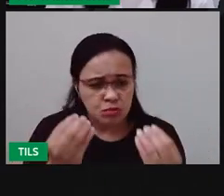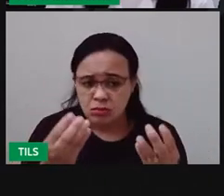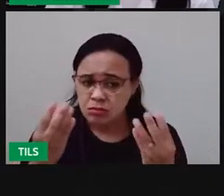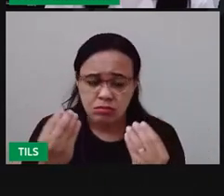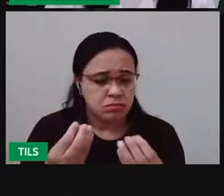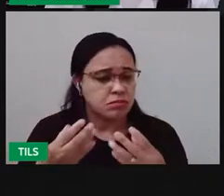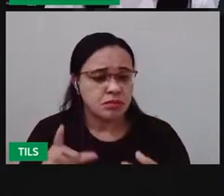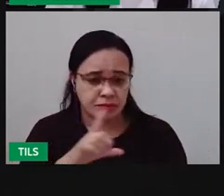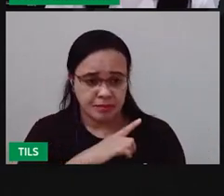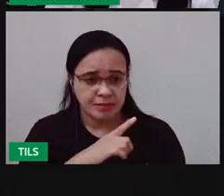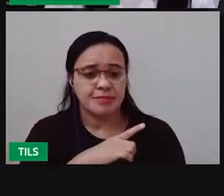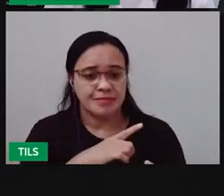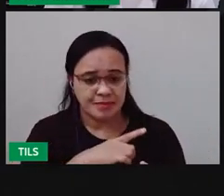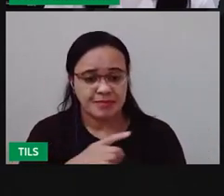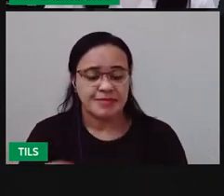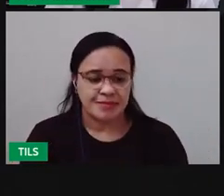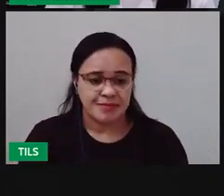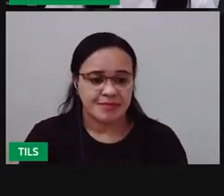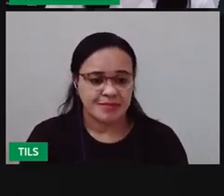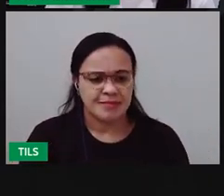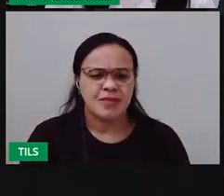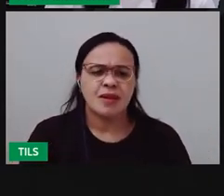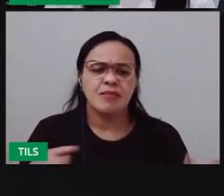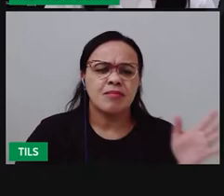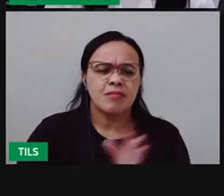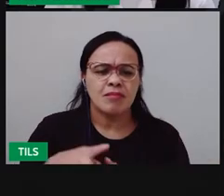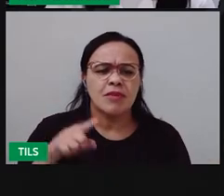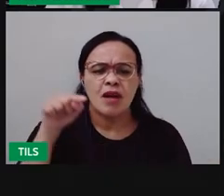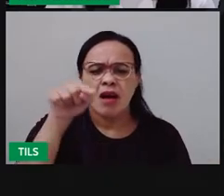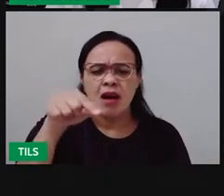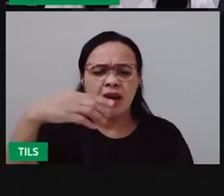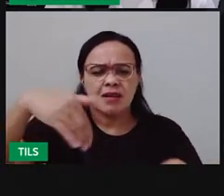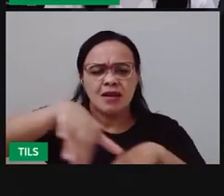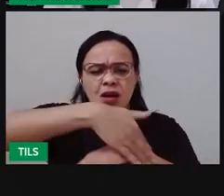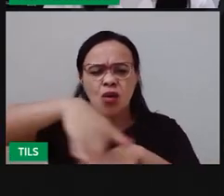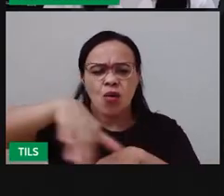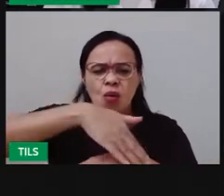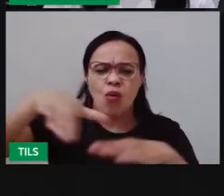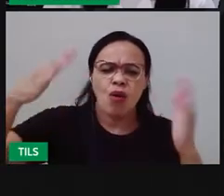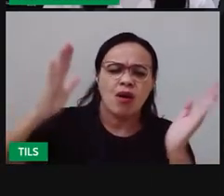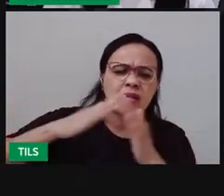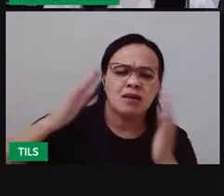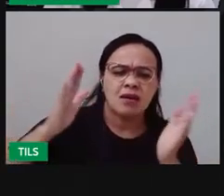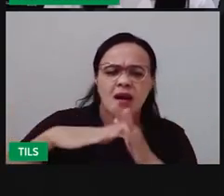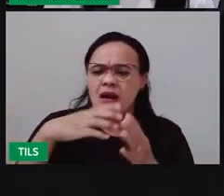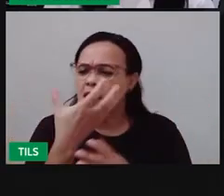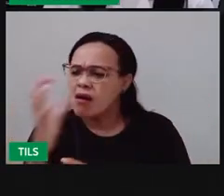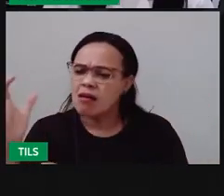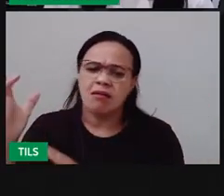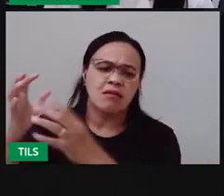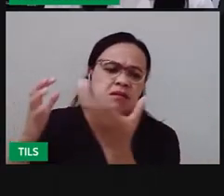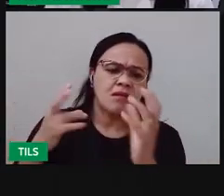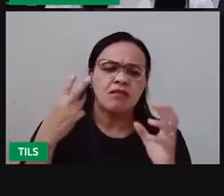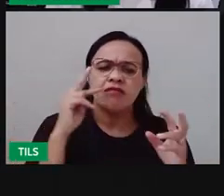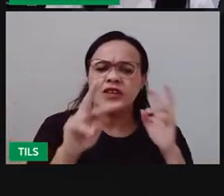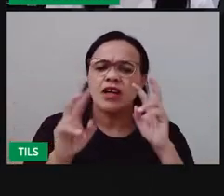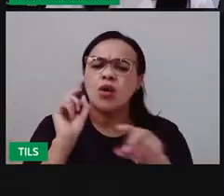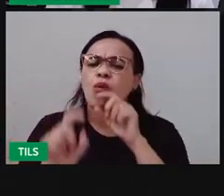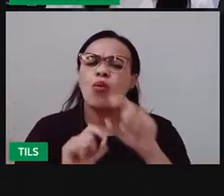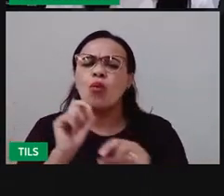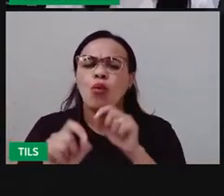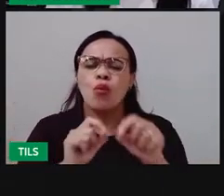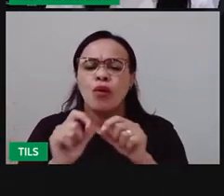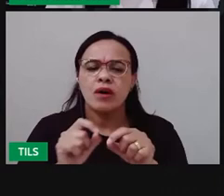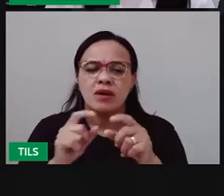E aí no bairro de vocês na rua que tipo de vegetação vocês conseguem observar?